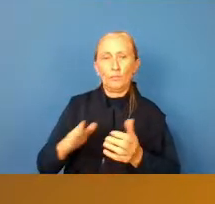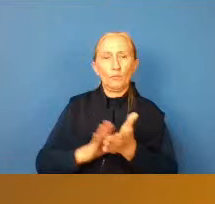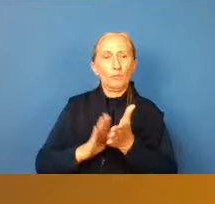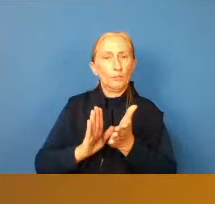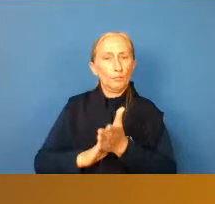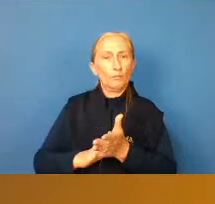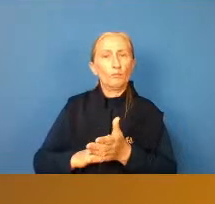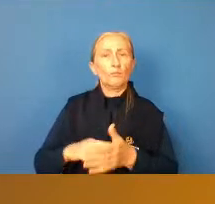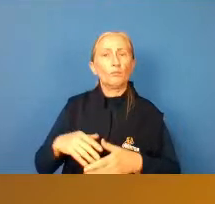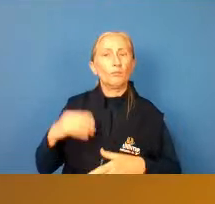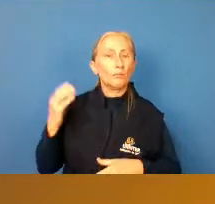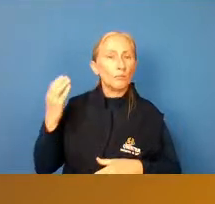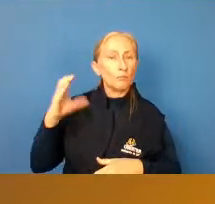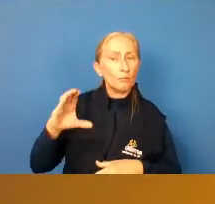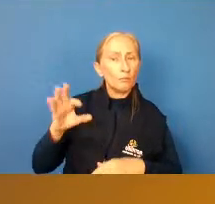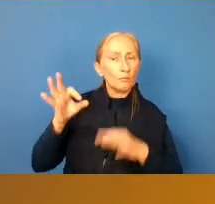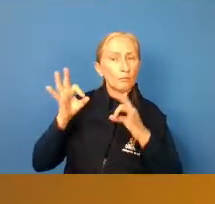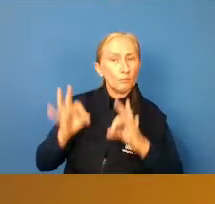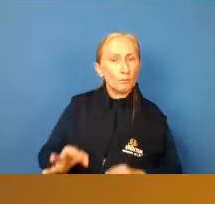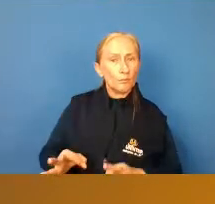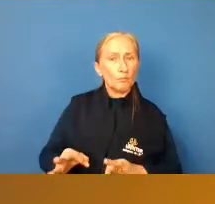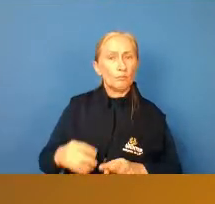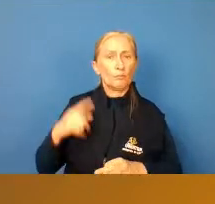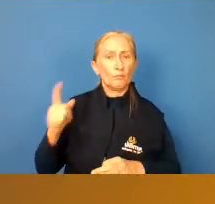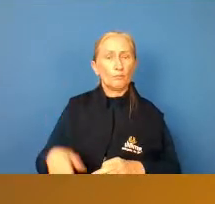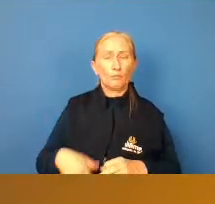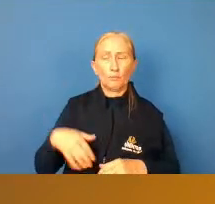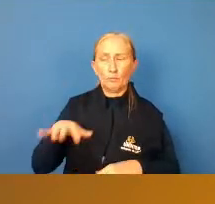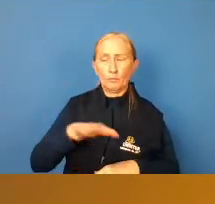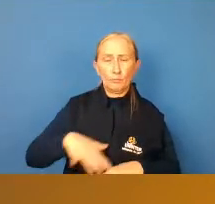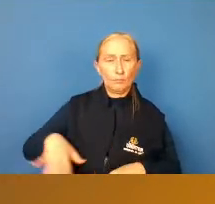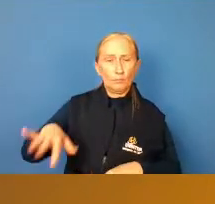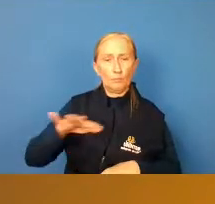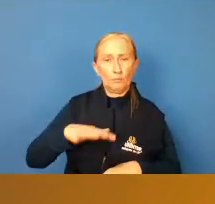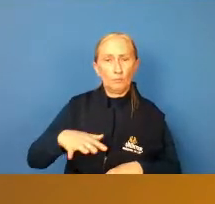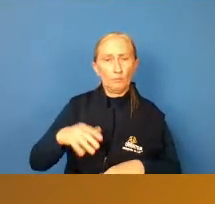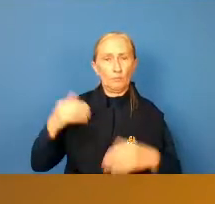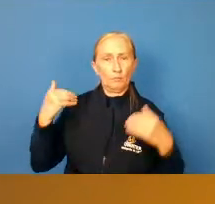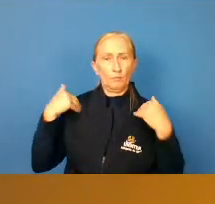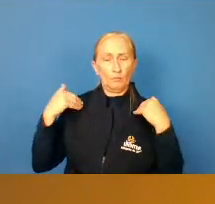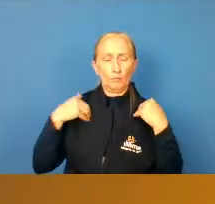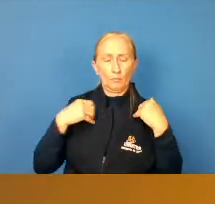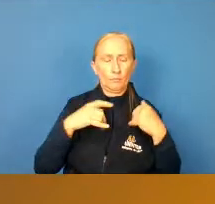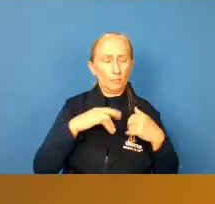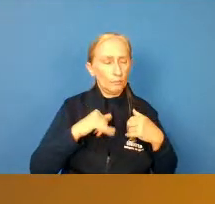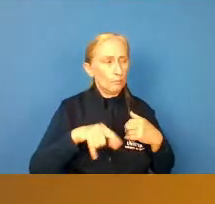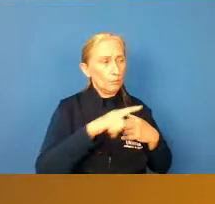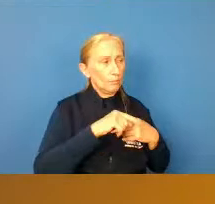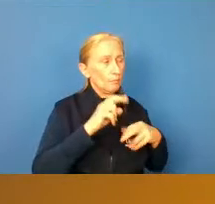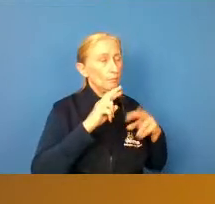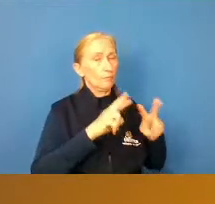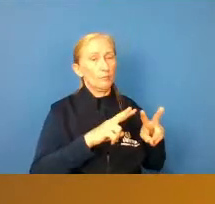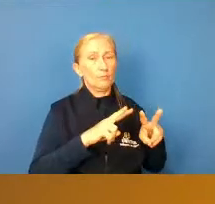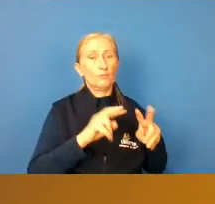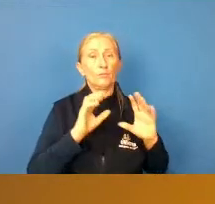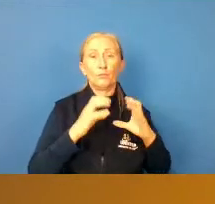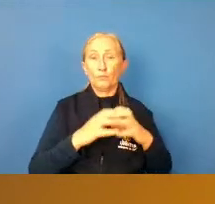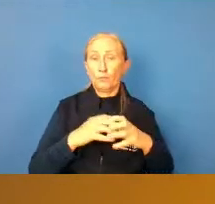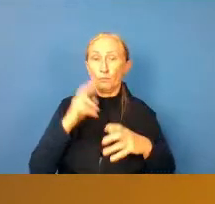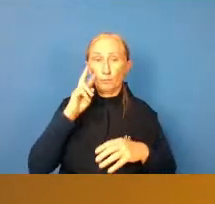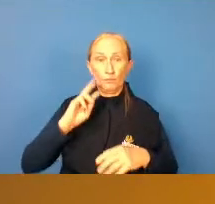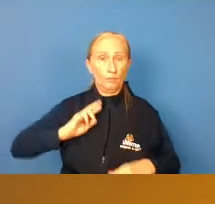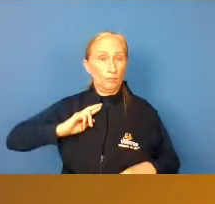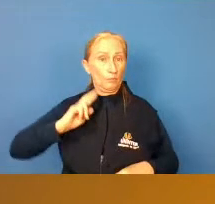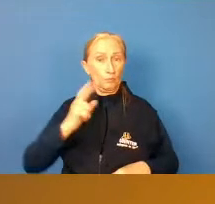apresentação. Com certeza, eu que sou também dessa área das academias, né? Para quando a gente vê, por exemplo, assim como a gente não vê um trans